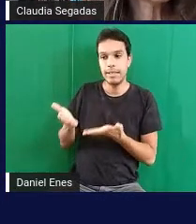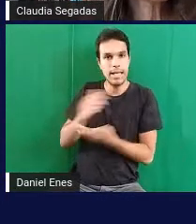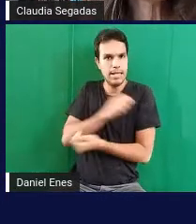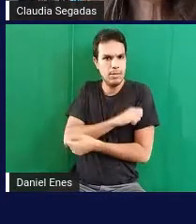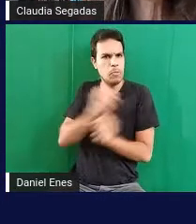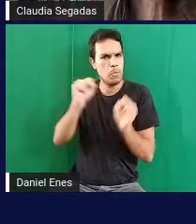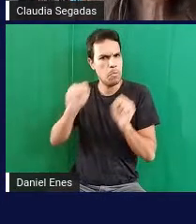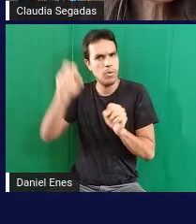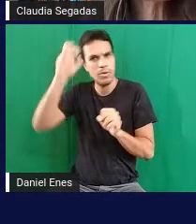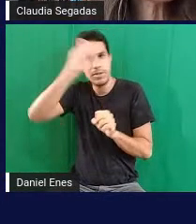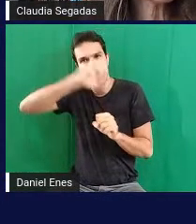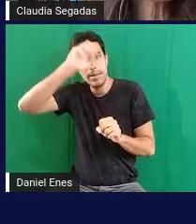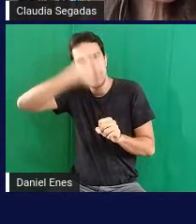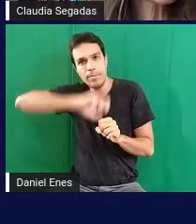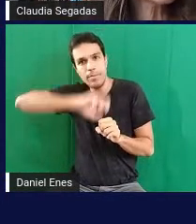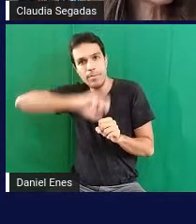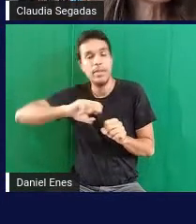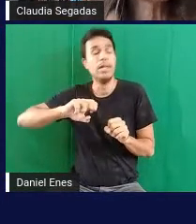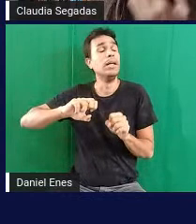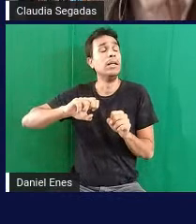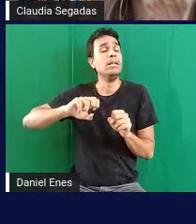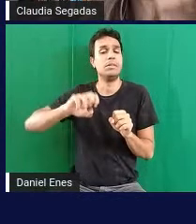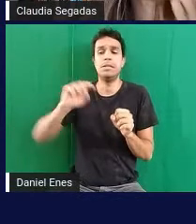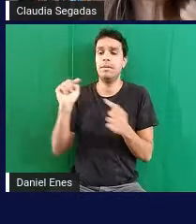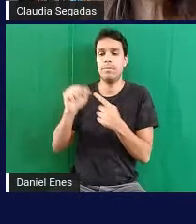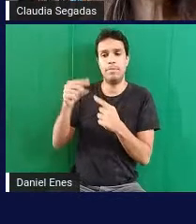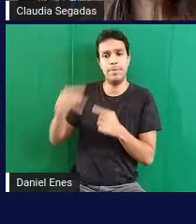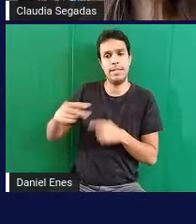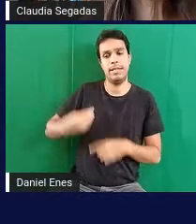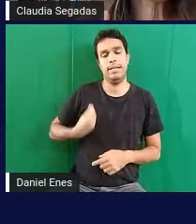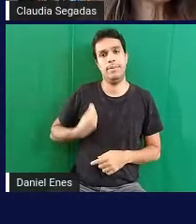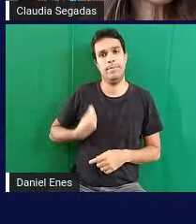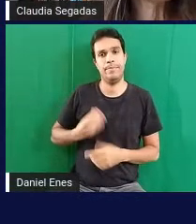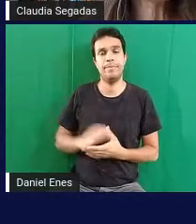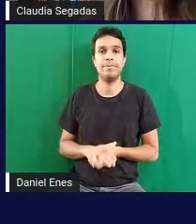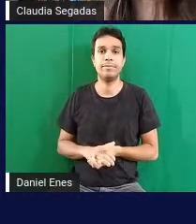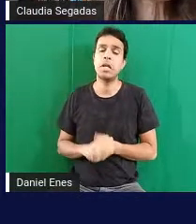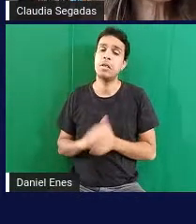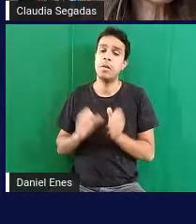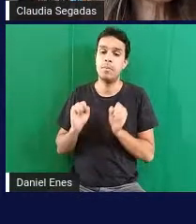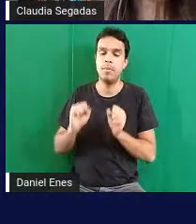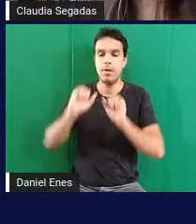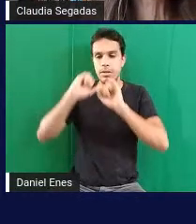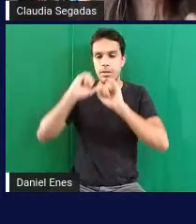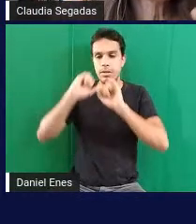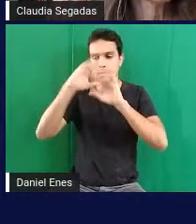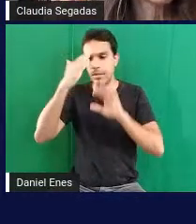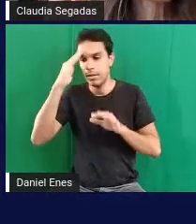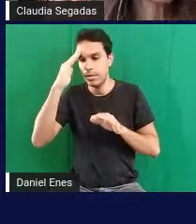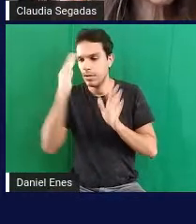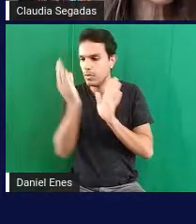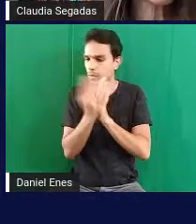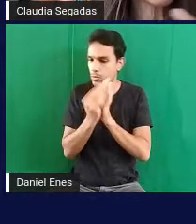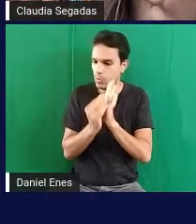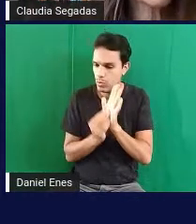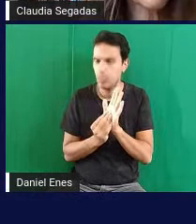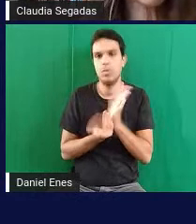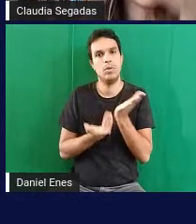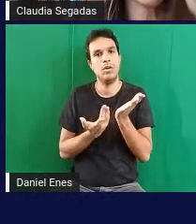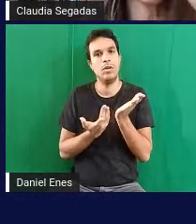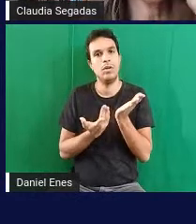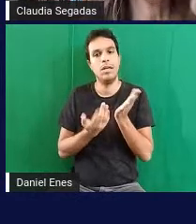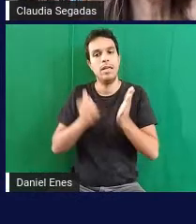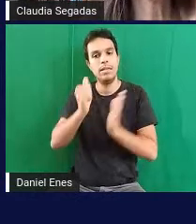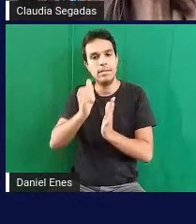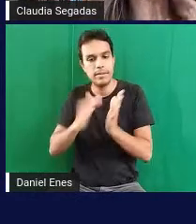aqueles conteúdos e aplicar na sua vida então que ele possa compreender os conteúdos a que as atividades